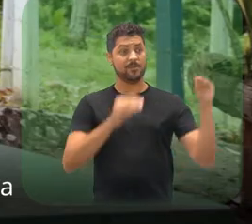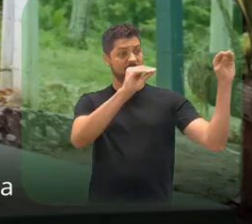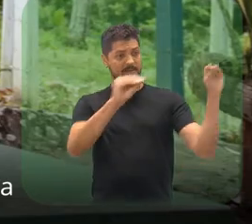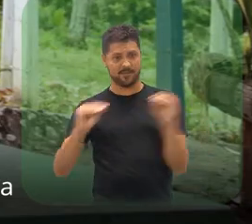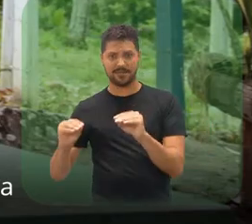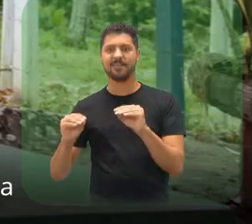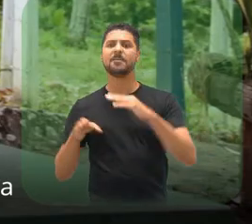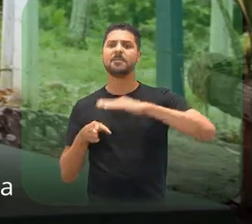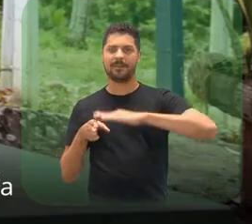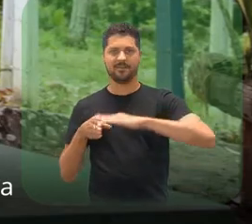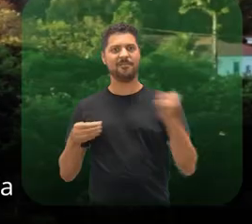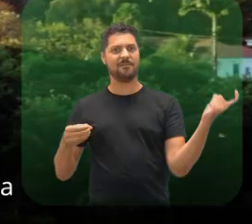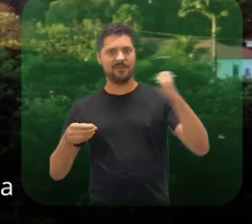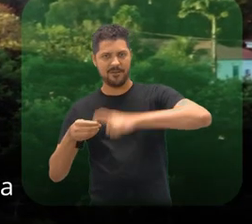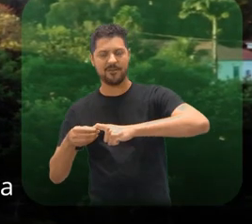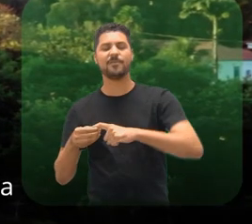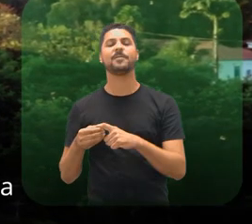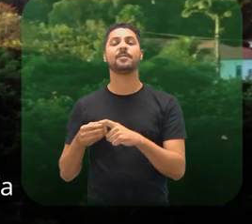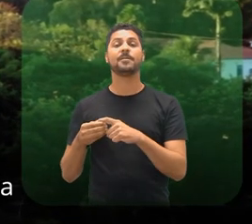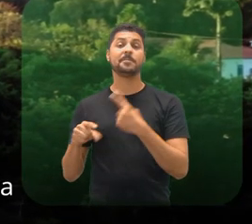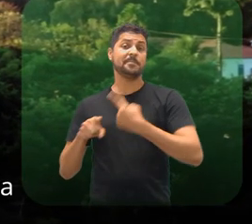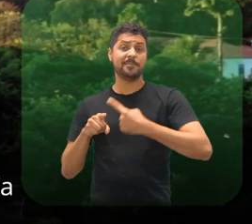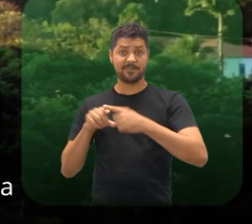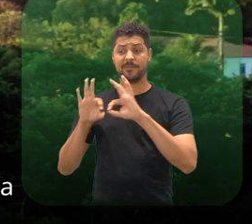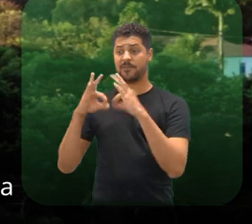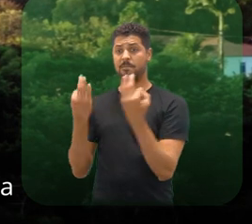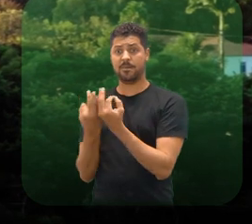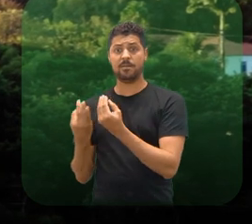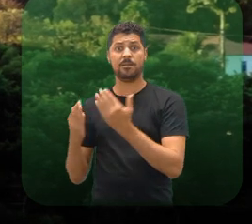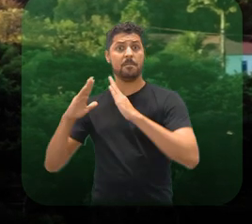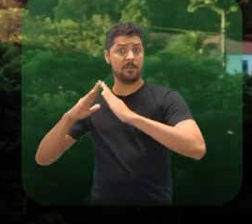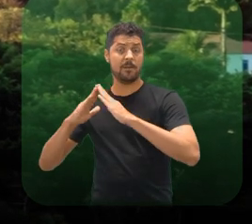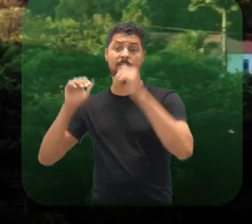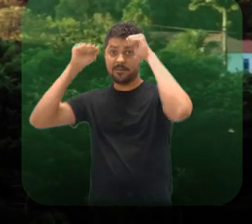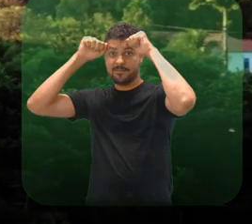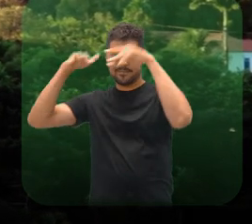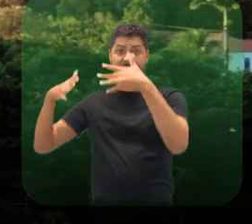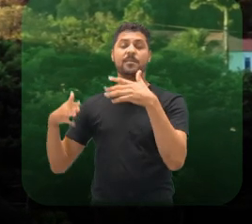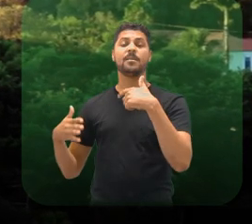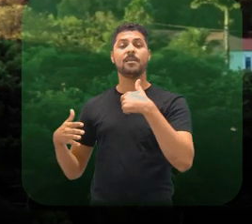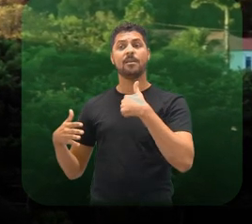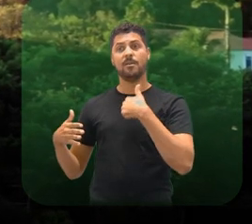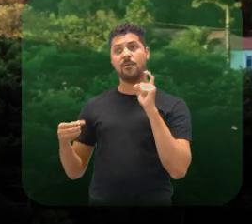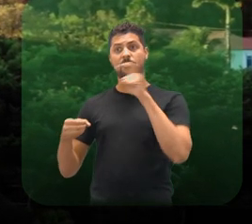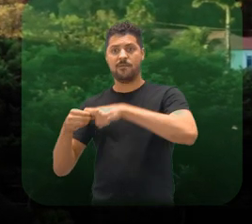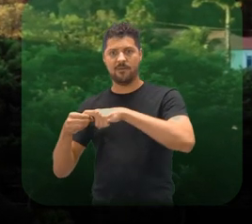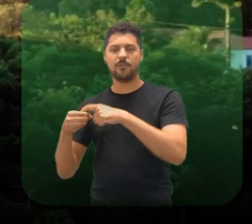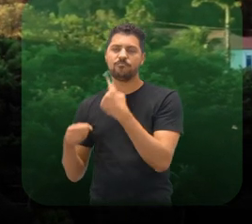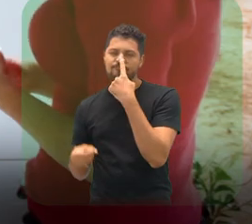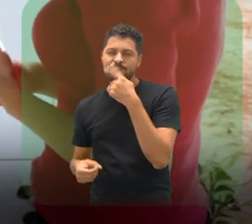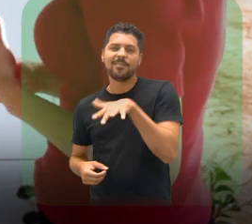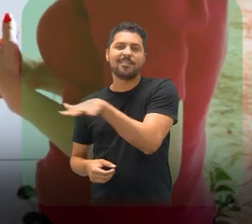para Barreiros, na perspectiva de que a minha família já estava em São José da Coroa Grande, então eu volto para o meu